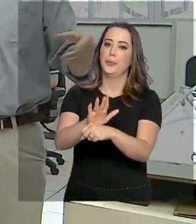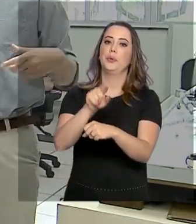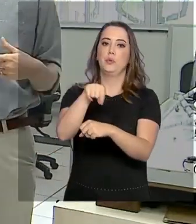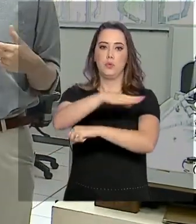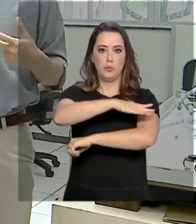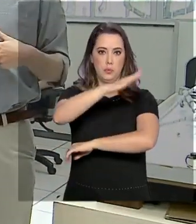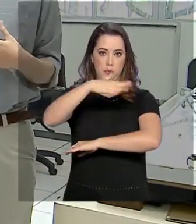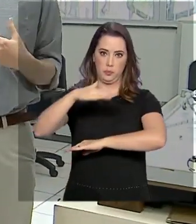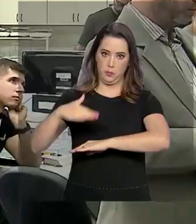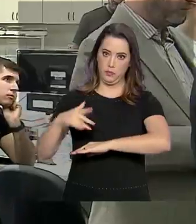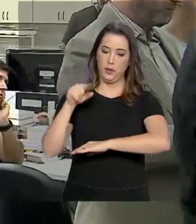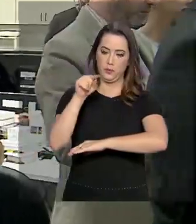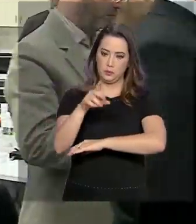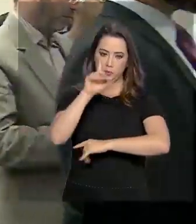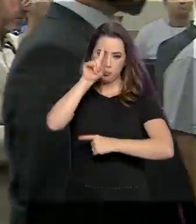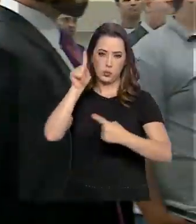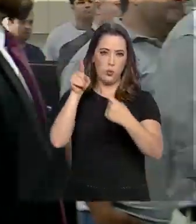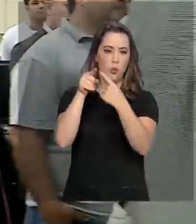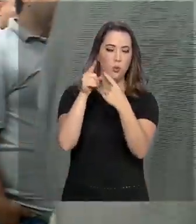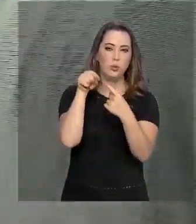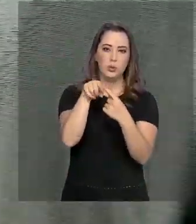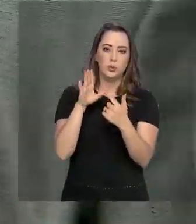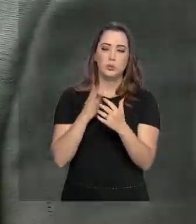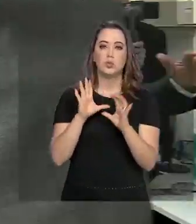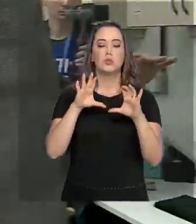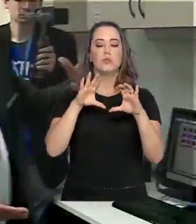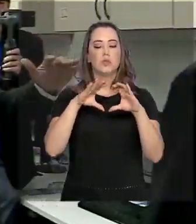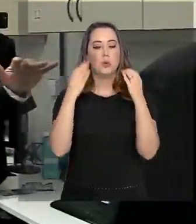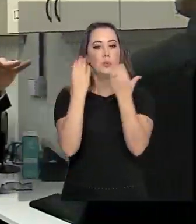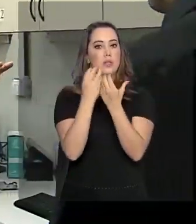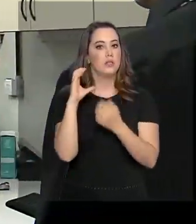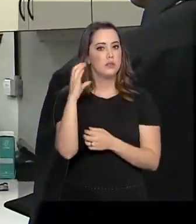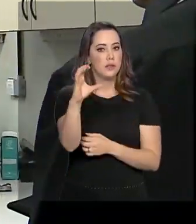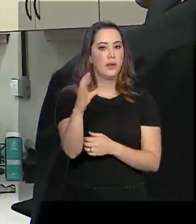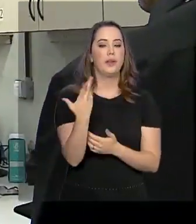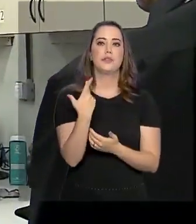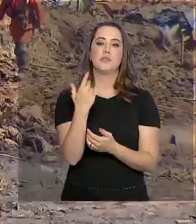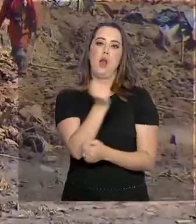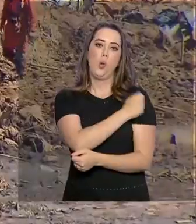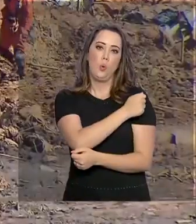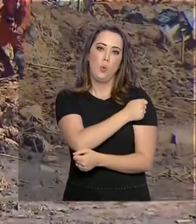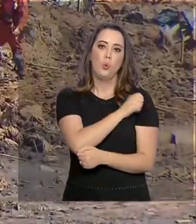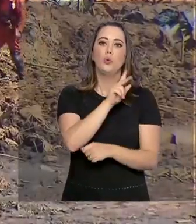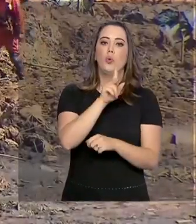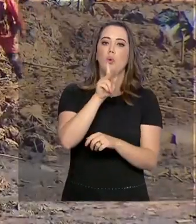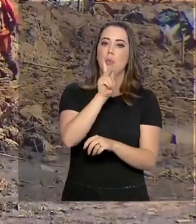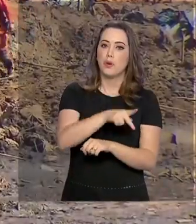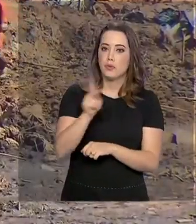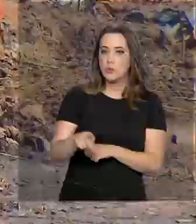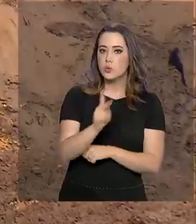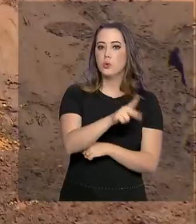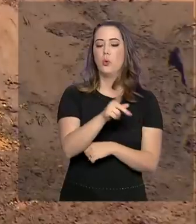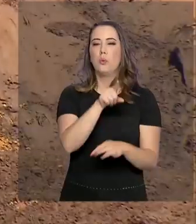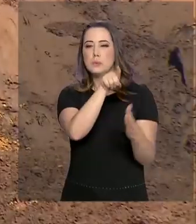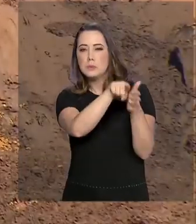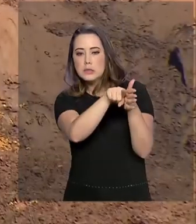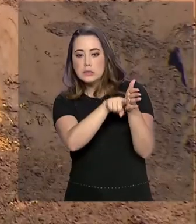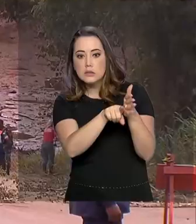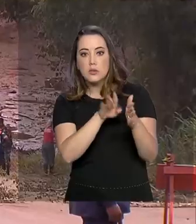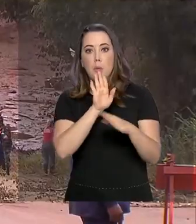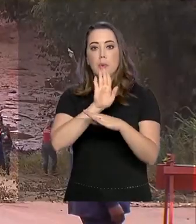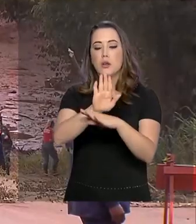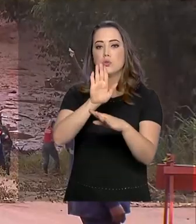comunidade científica, estudantes, professores, pesquisadores, para ajudar a reconstruir a cidade, que foi